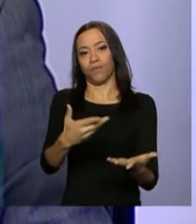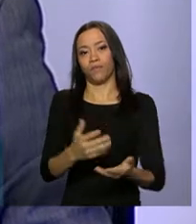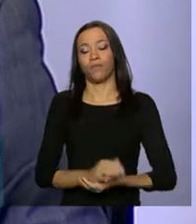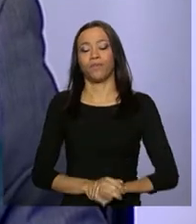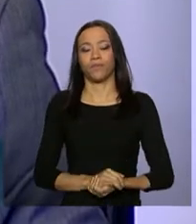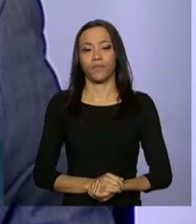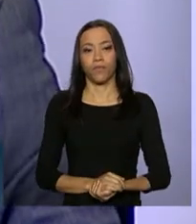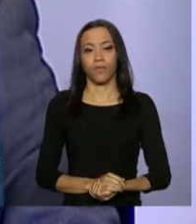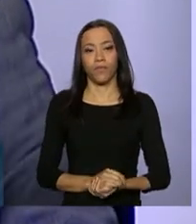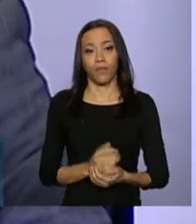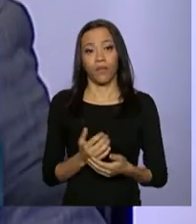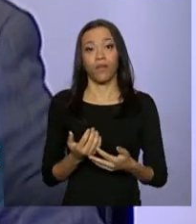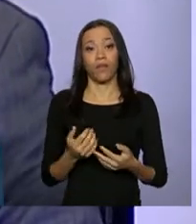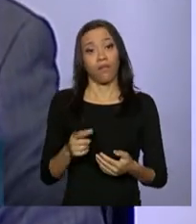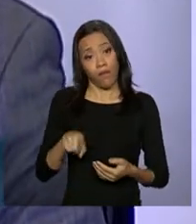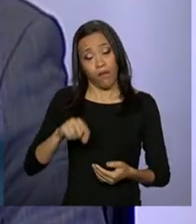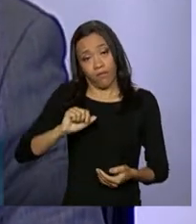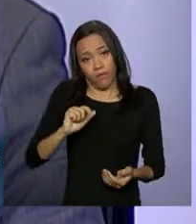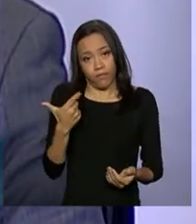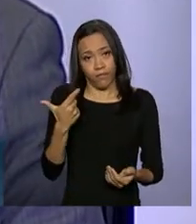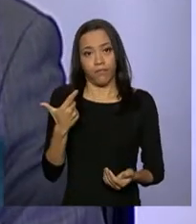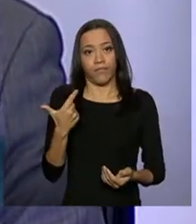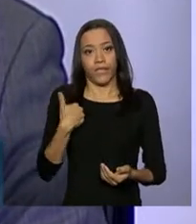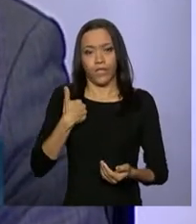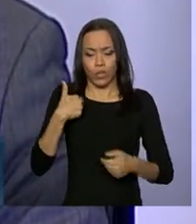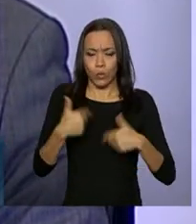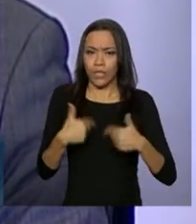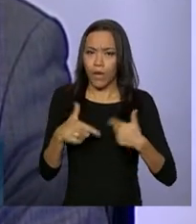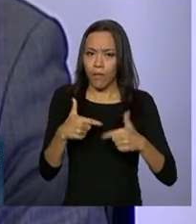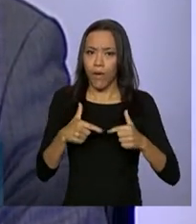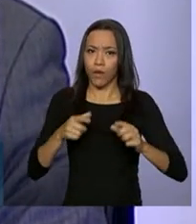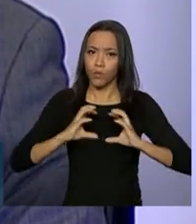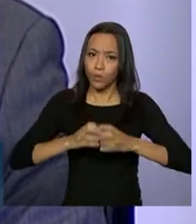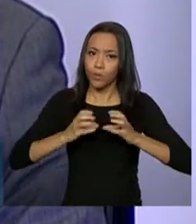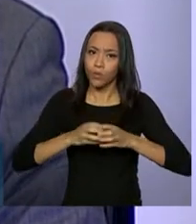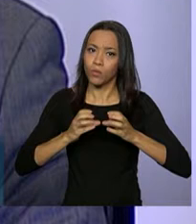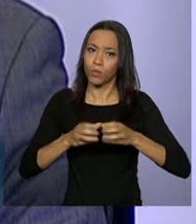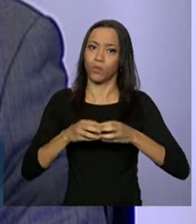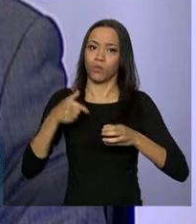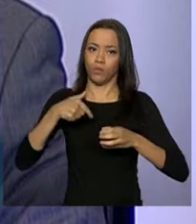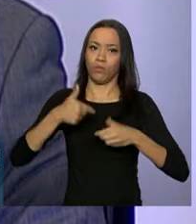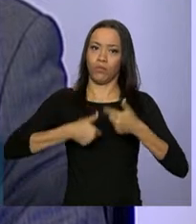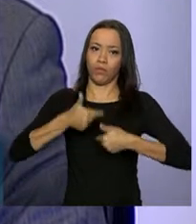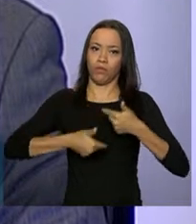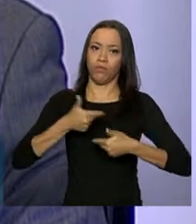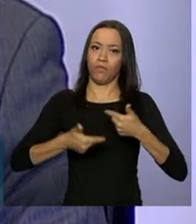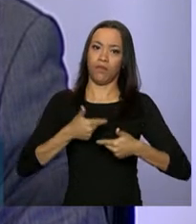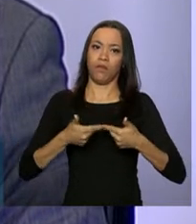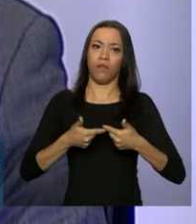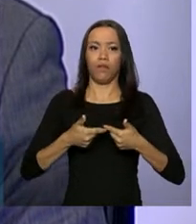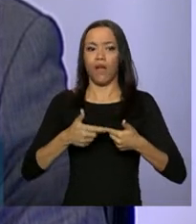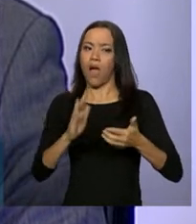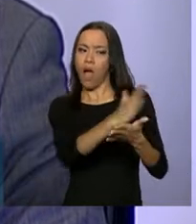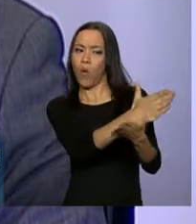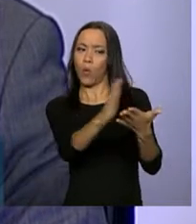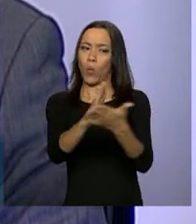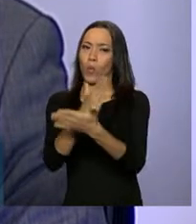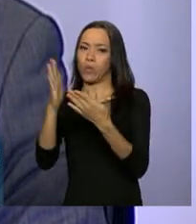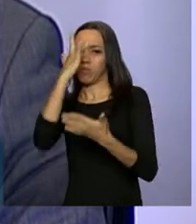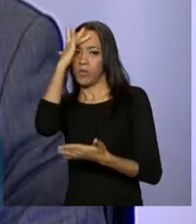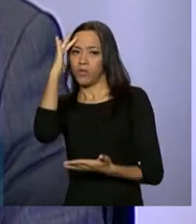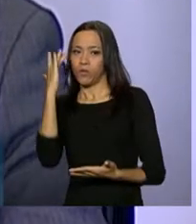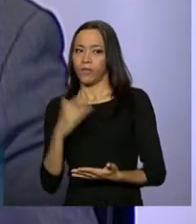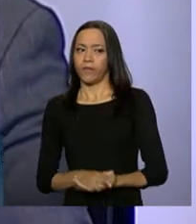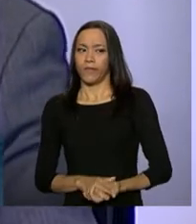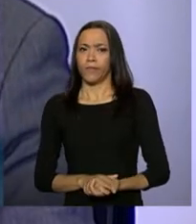É claro que as ações do grupo móvel e as ações da inspeção do trabalho incomodam. Vocês sabem